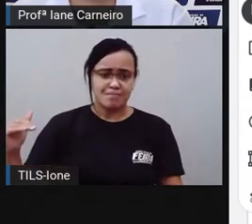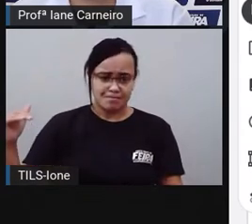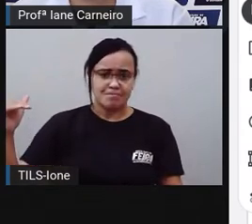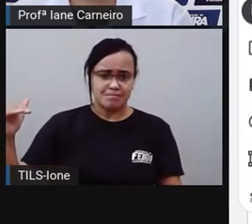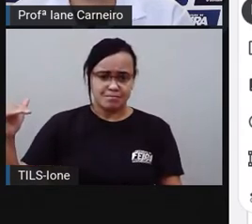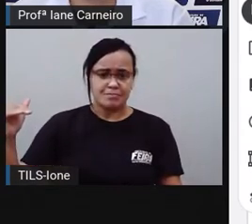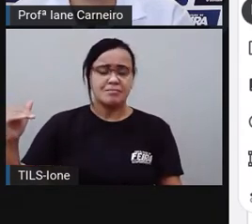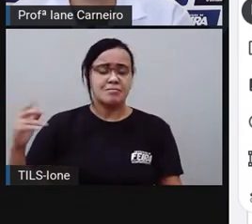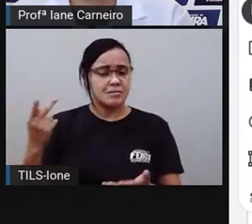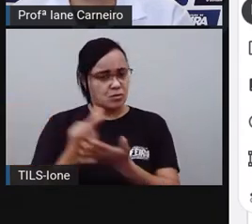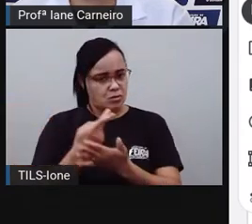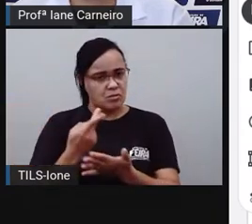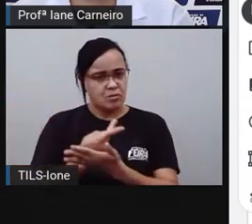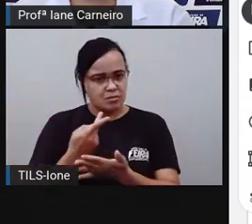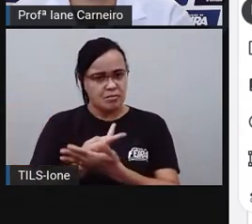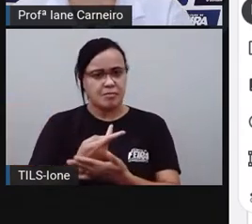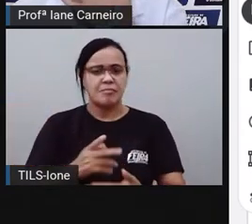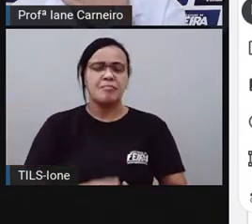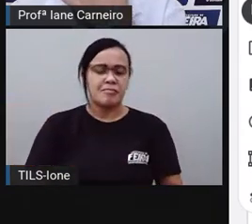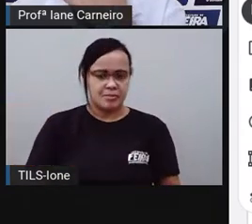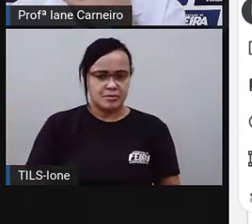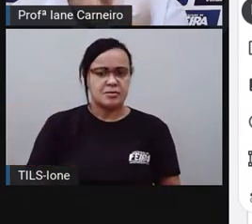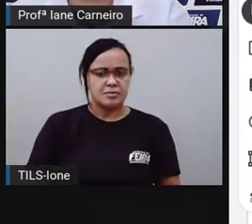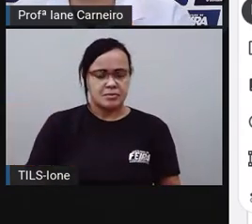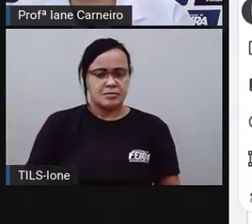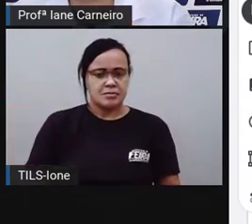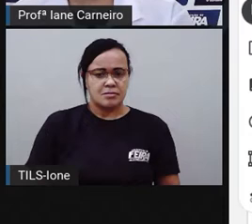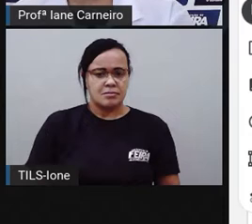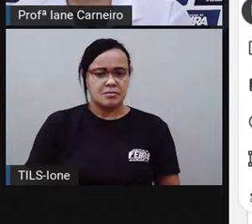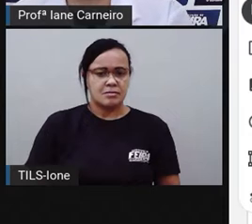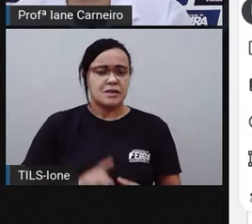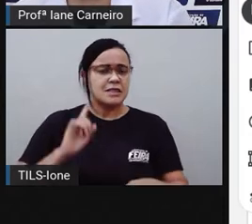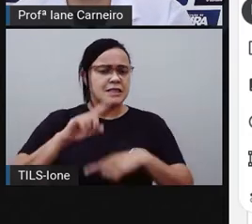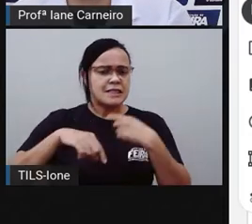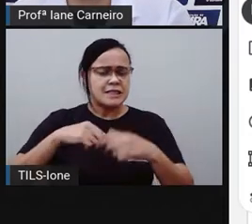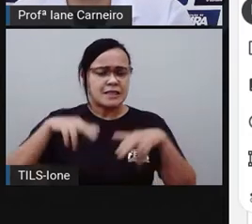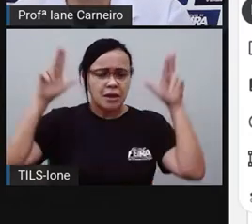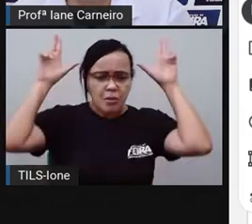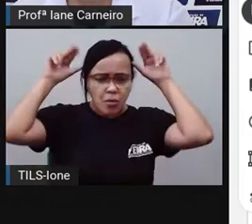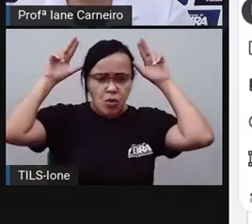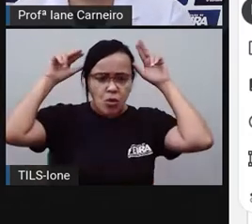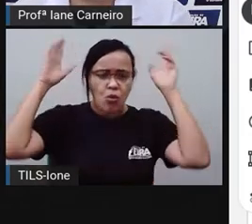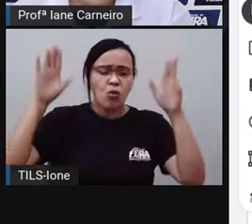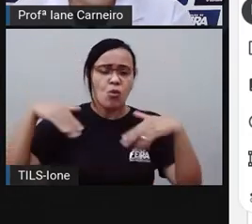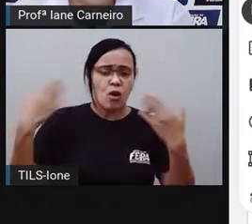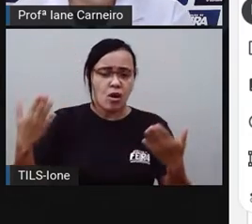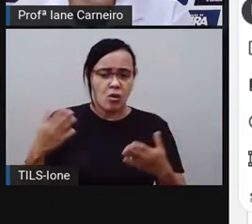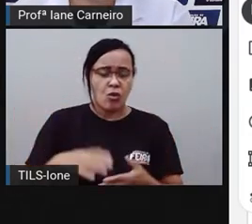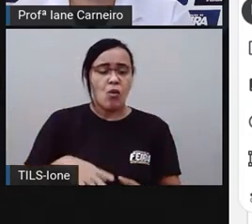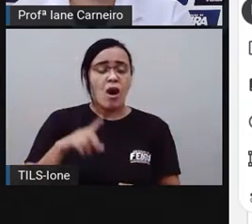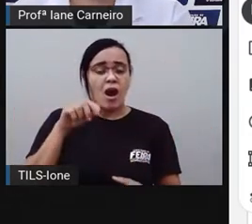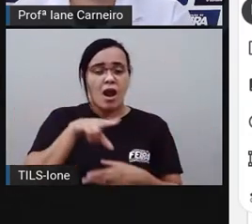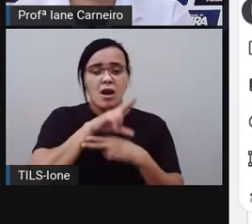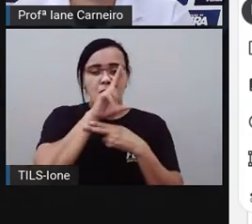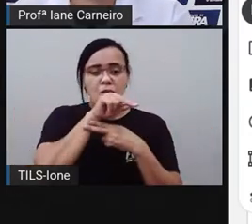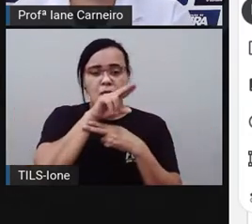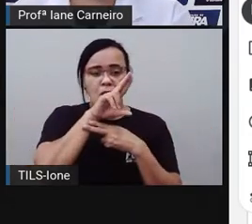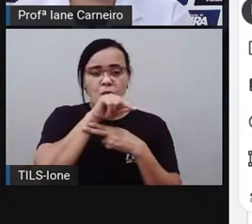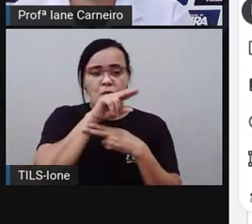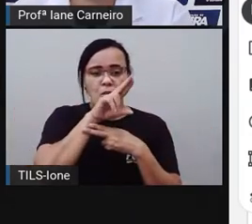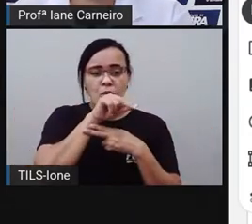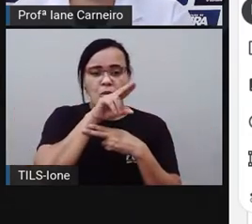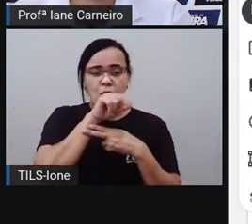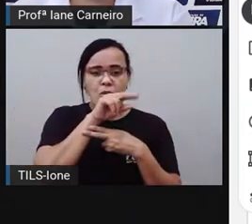errado. Vou colocar o cavalo aqui. Então, qual é animal que vem depois do coelho? O pato, né? A Pró vai colocar o